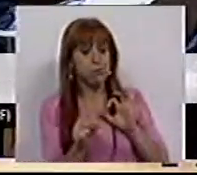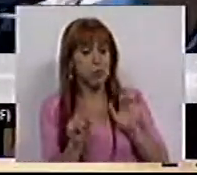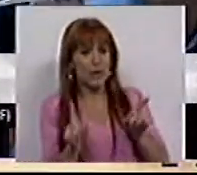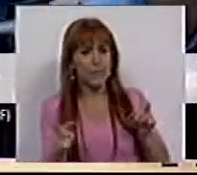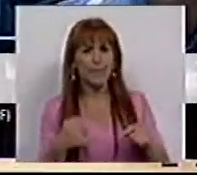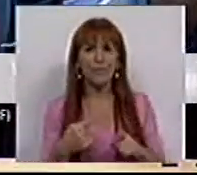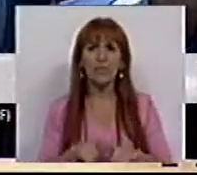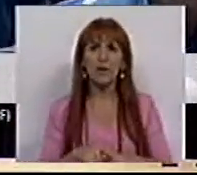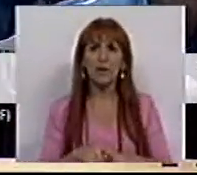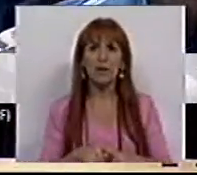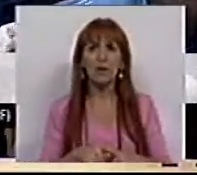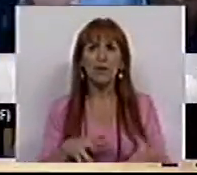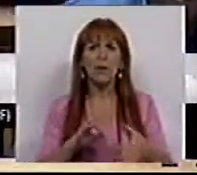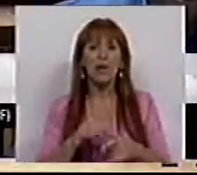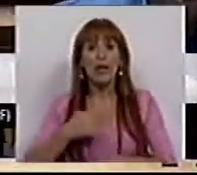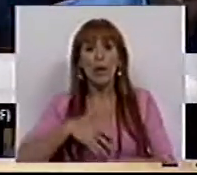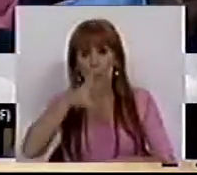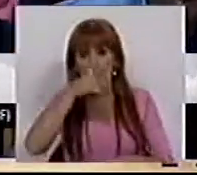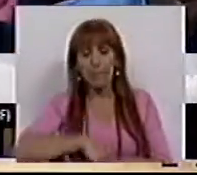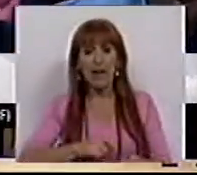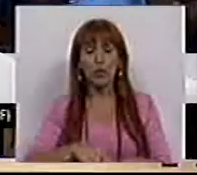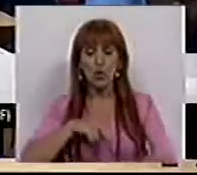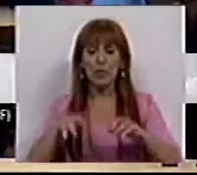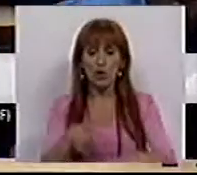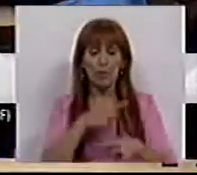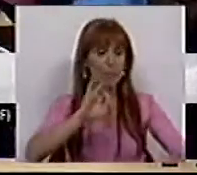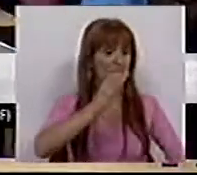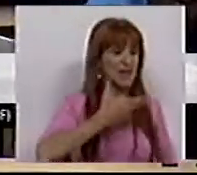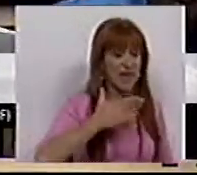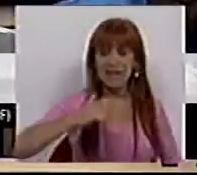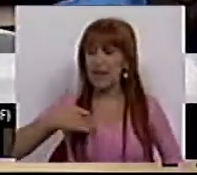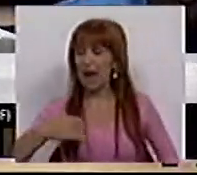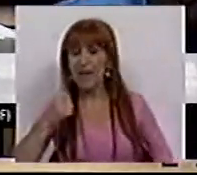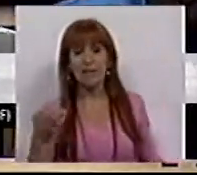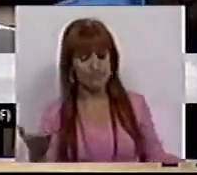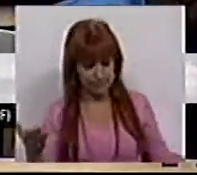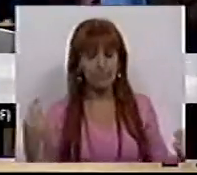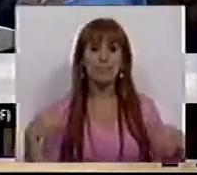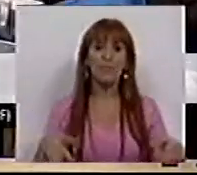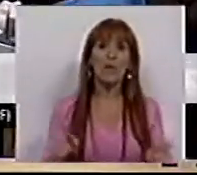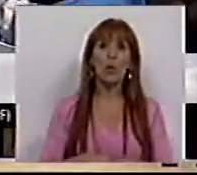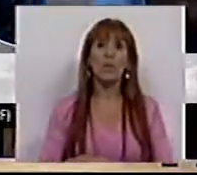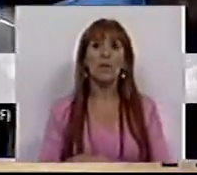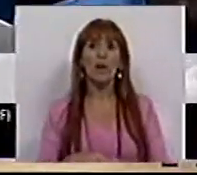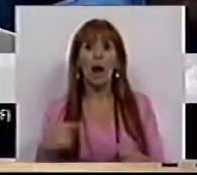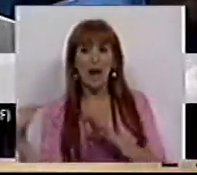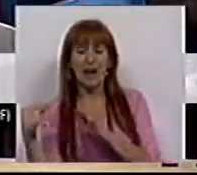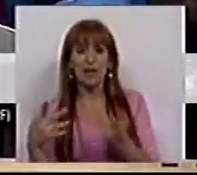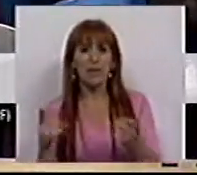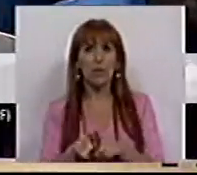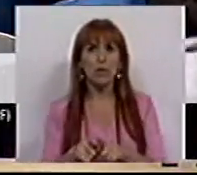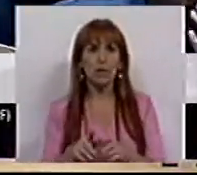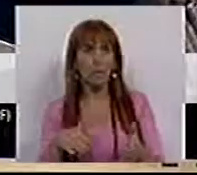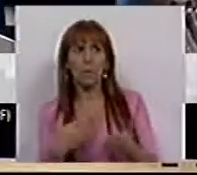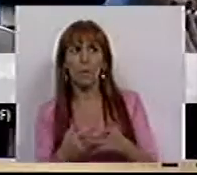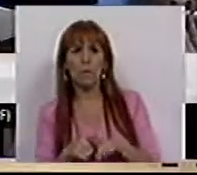E eu lamento imenso que os deputados da maioria do PSD e do CDS ficassem em negativo e não se